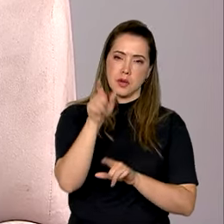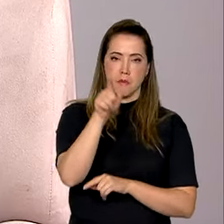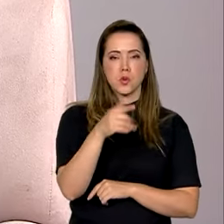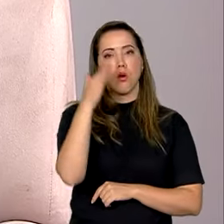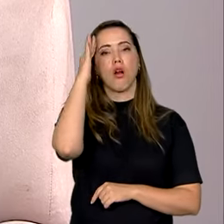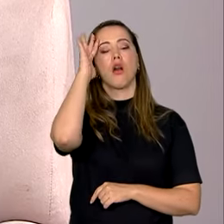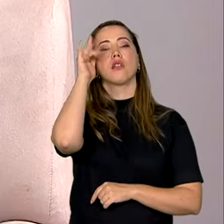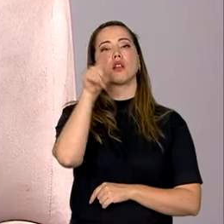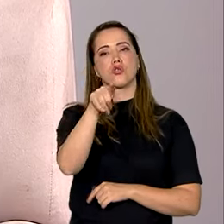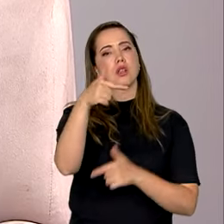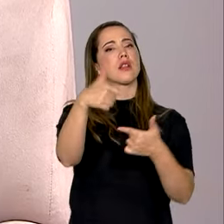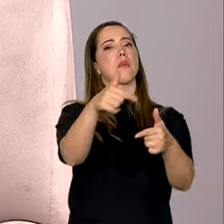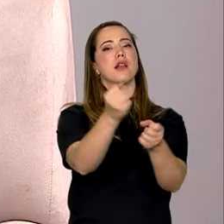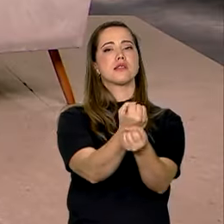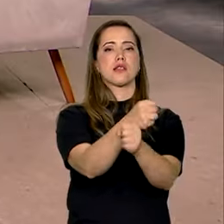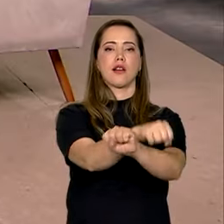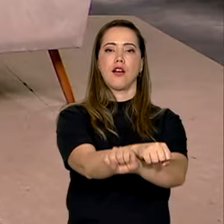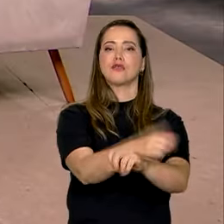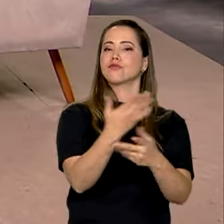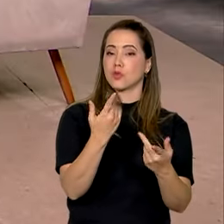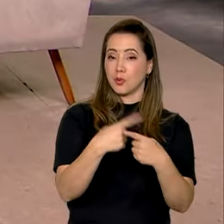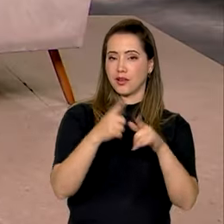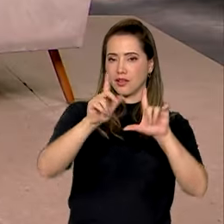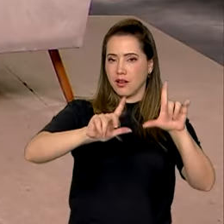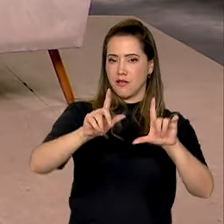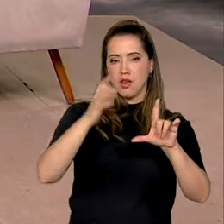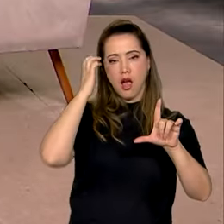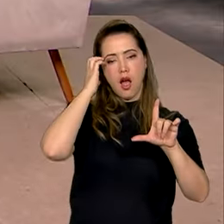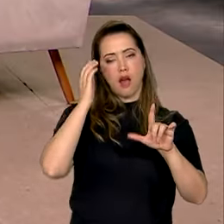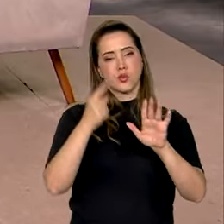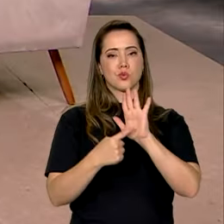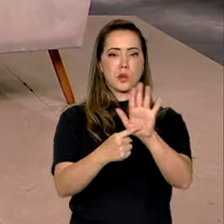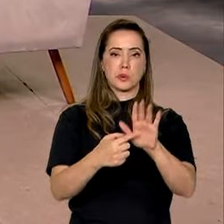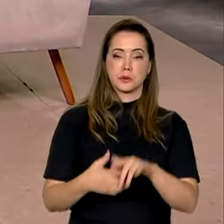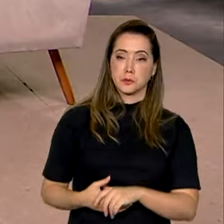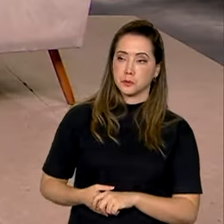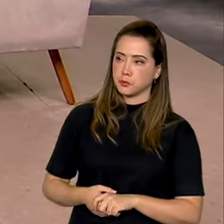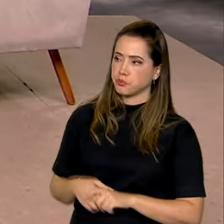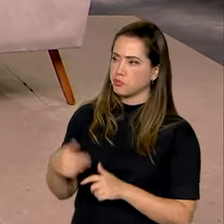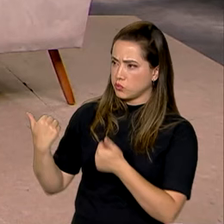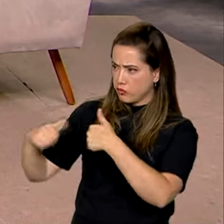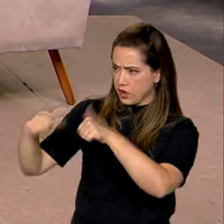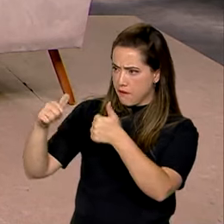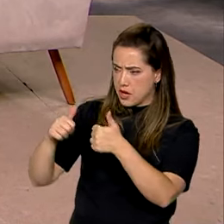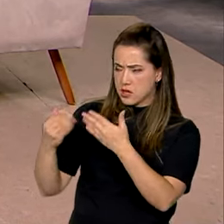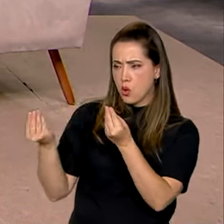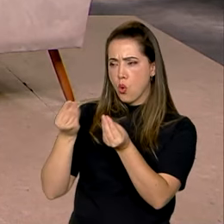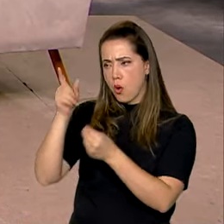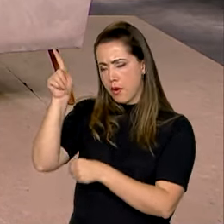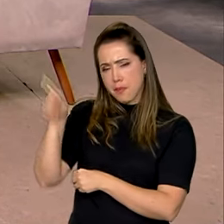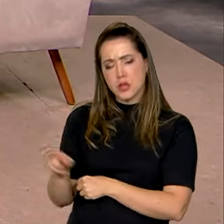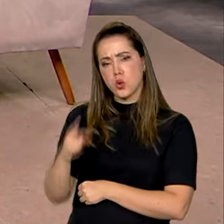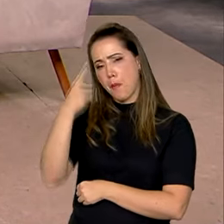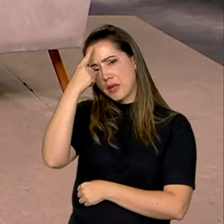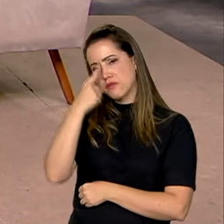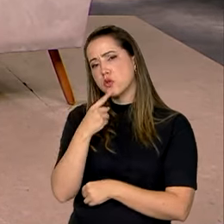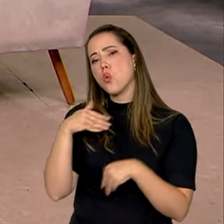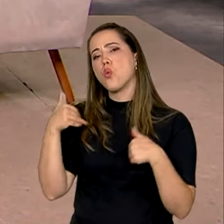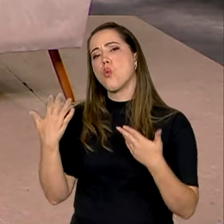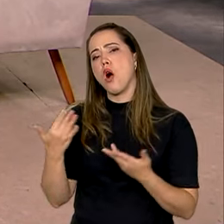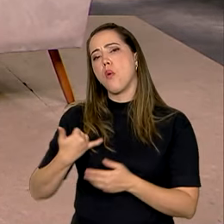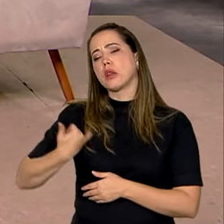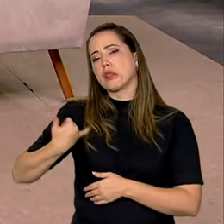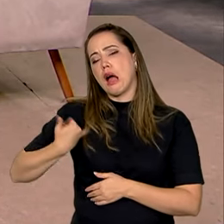mídia, nos grandes veículos de comunicação. Dá para se traçar, por exemplo, um perfil das pessoas que são vítimas? Falar um pouquinho da